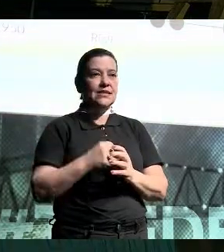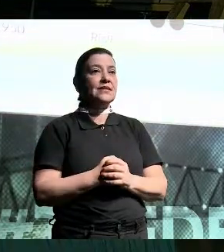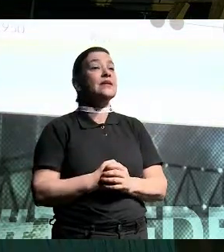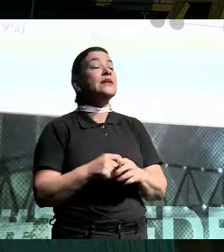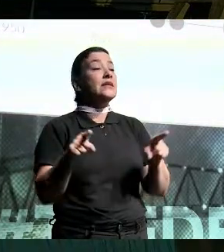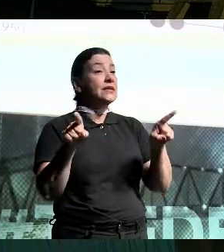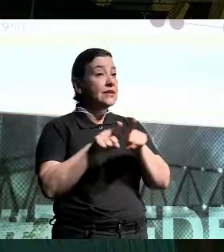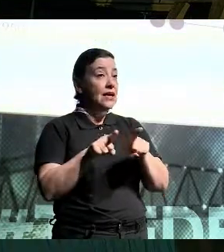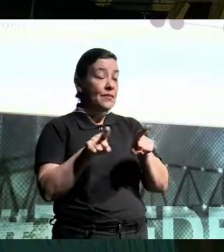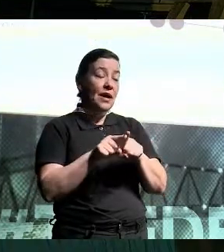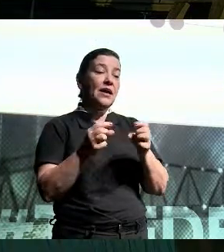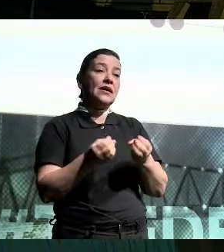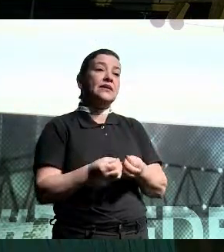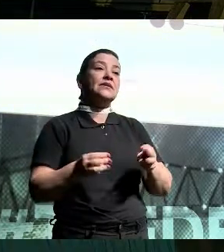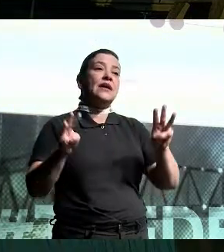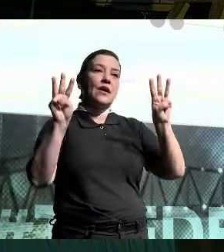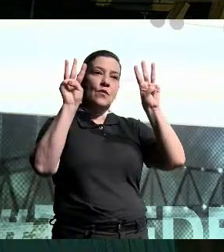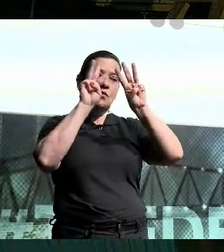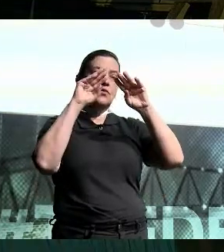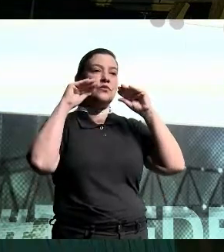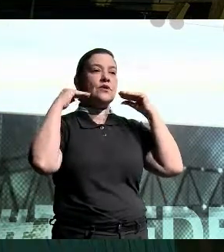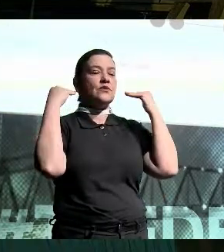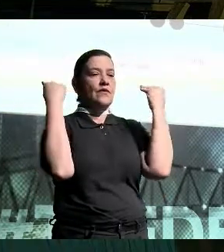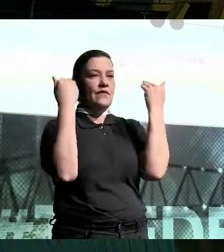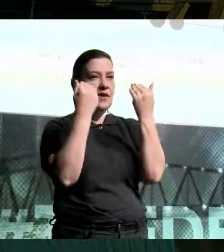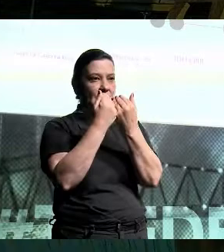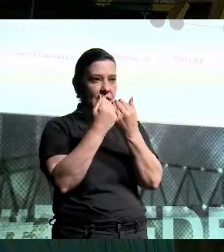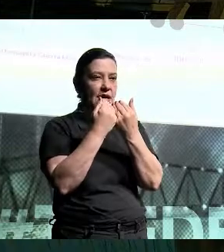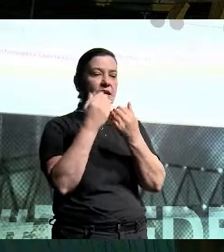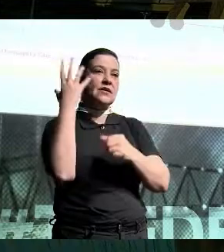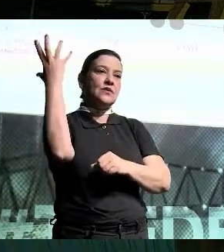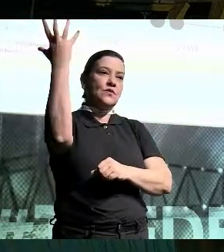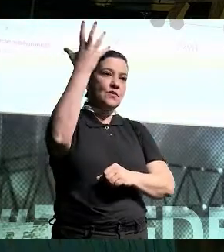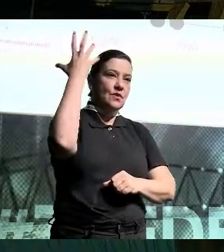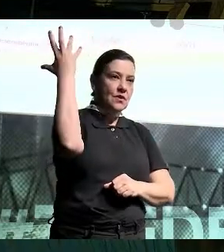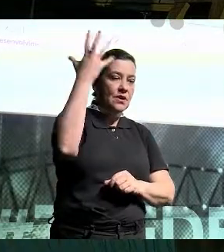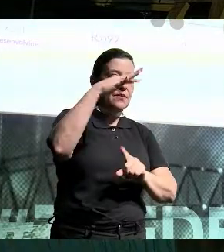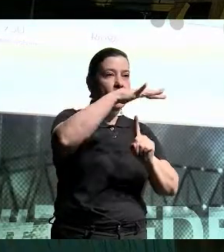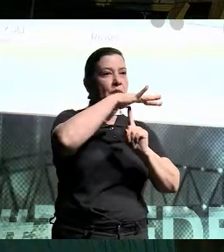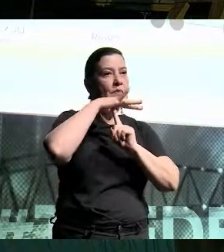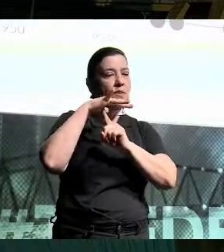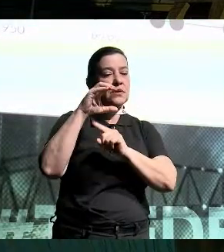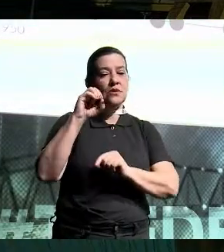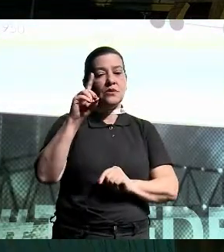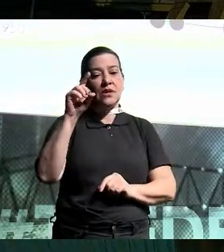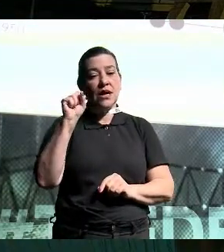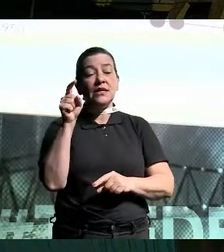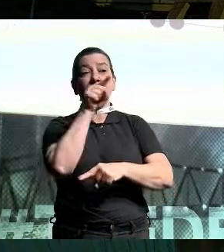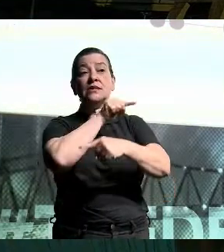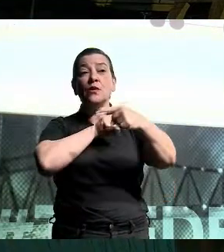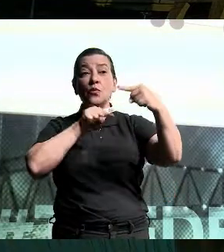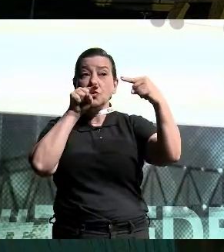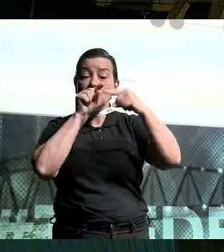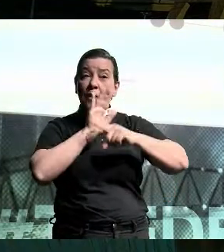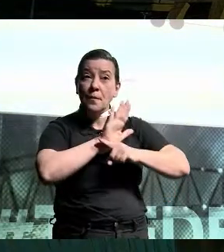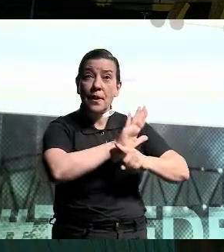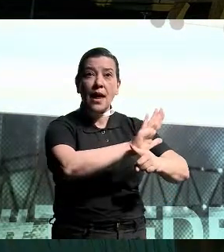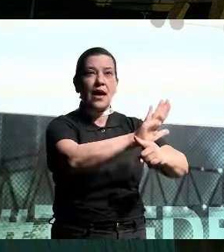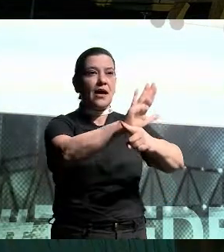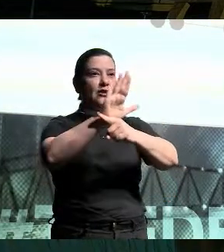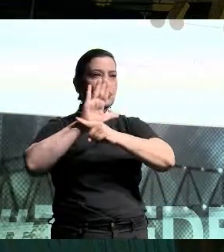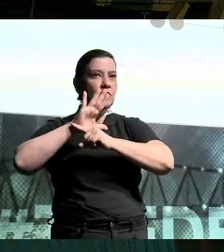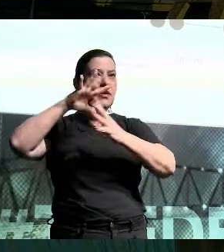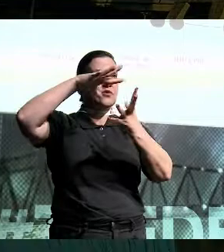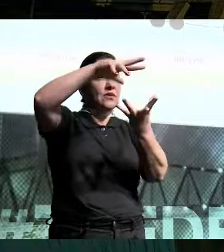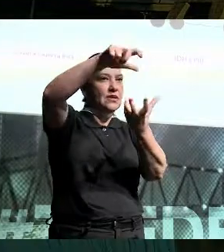também vinda da ONU, das conferências do clima e do meio ambiente. ODSs são objetivos pelo desenvolvimento sustentável.